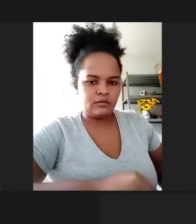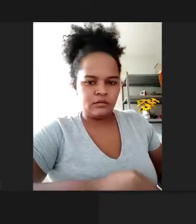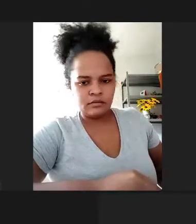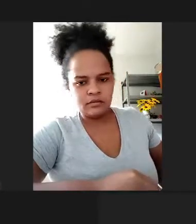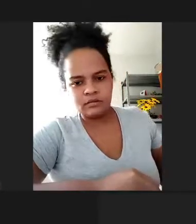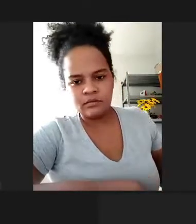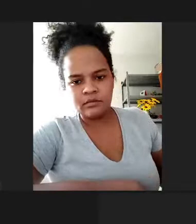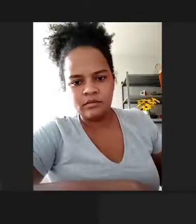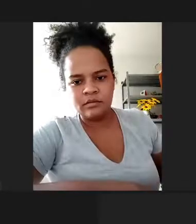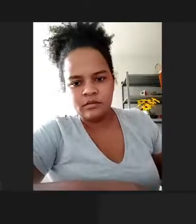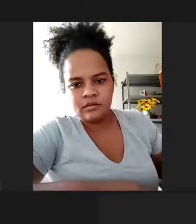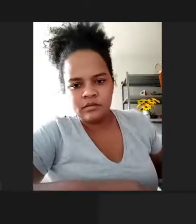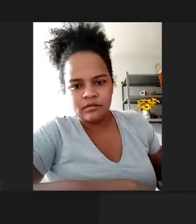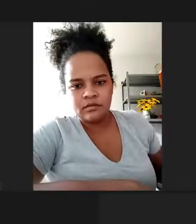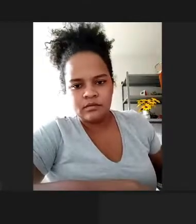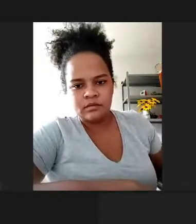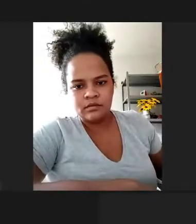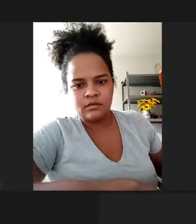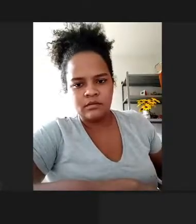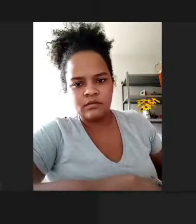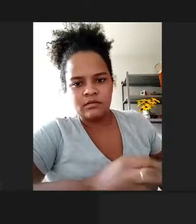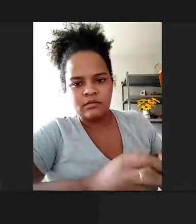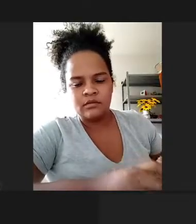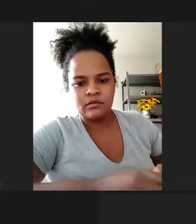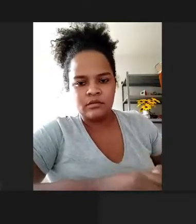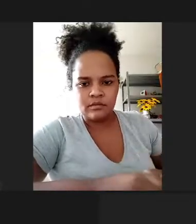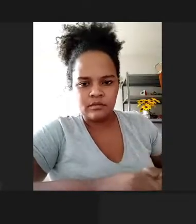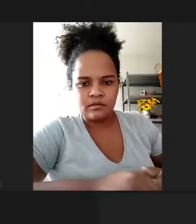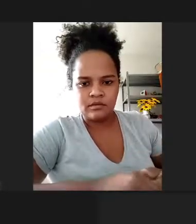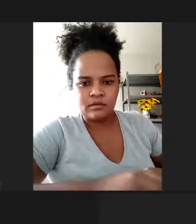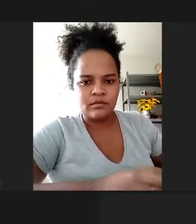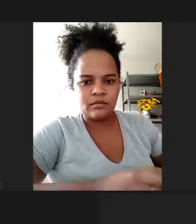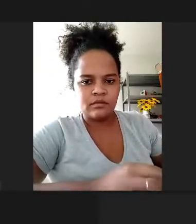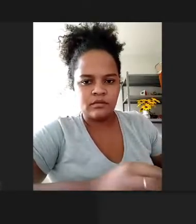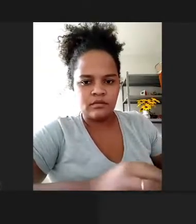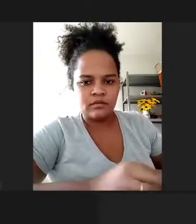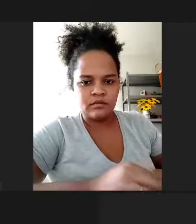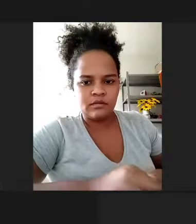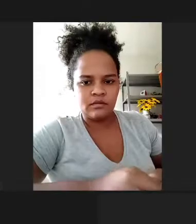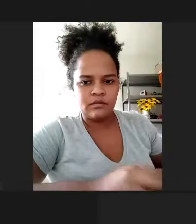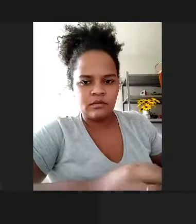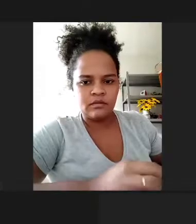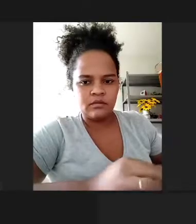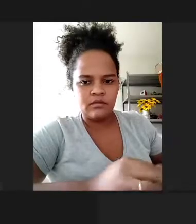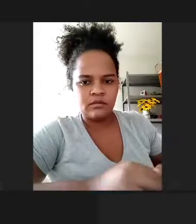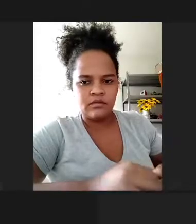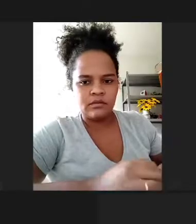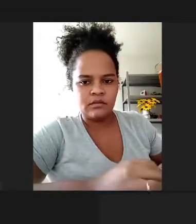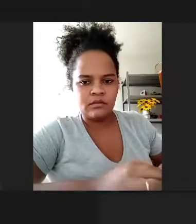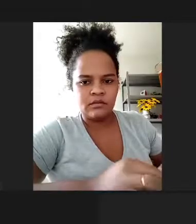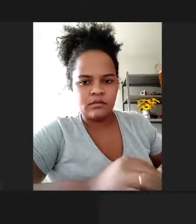de ração para cão e gato. Obrigado. Obrigado, Du. Doutor Romano. Desculpa.